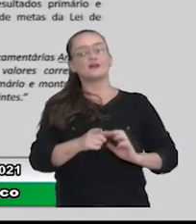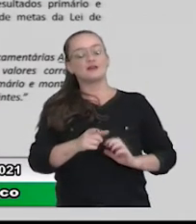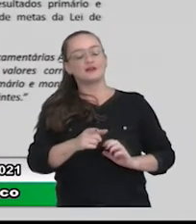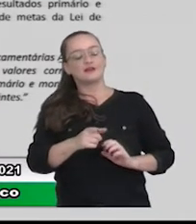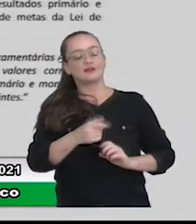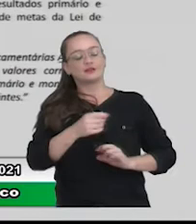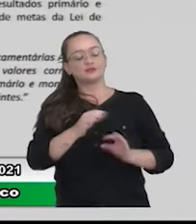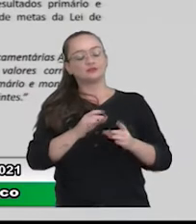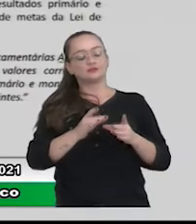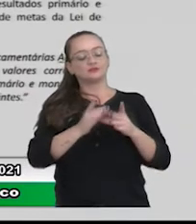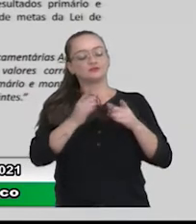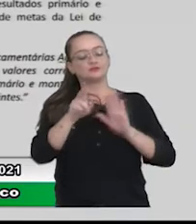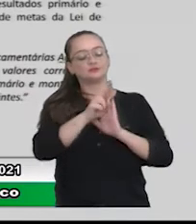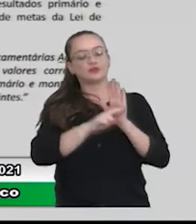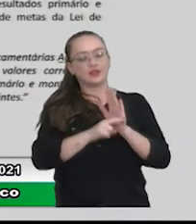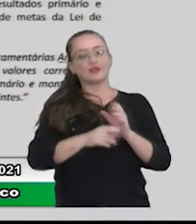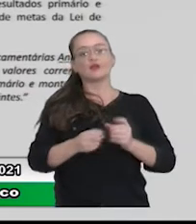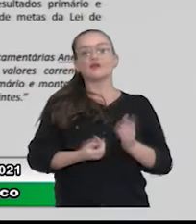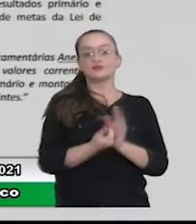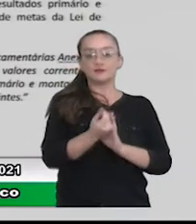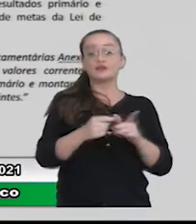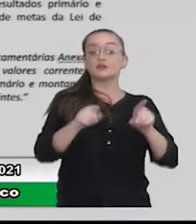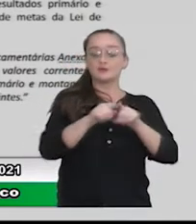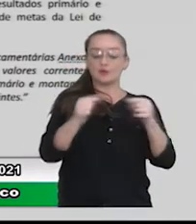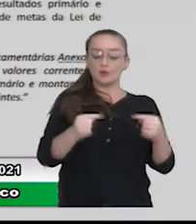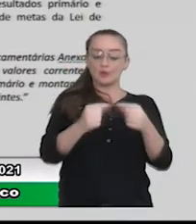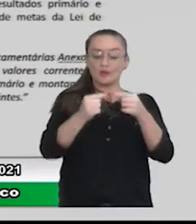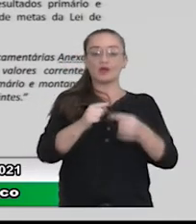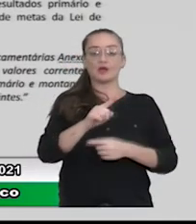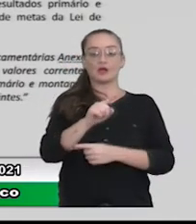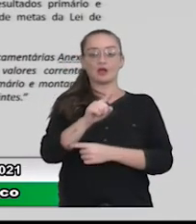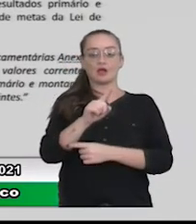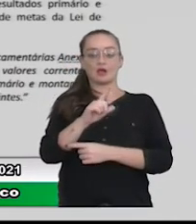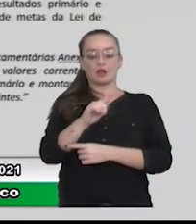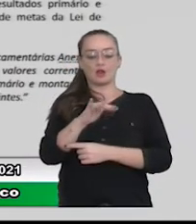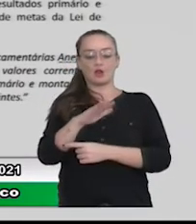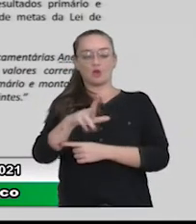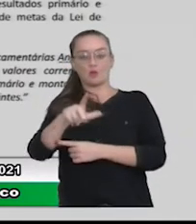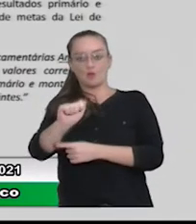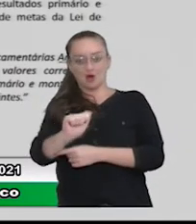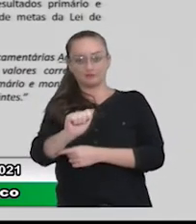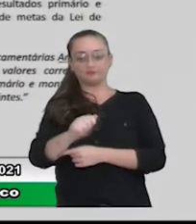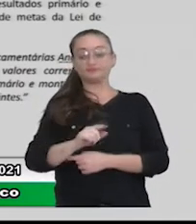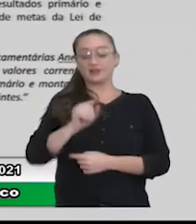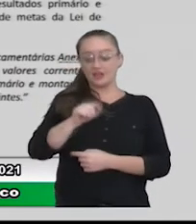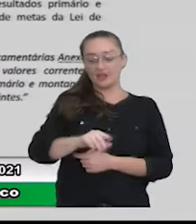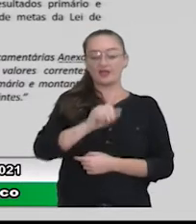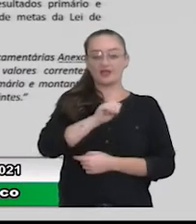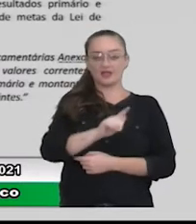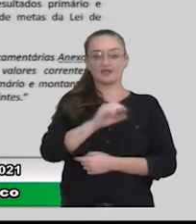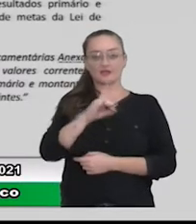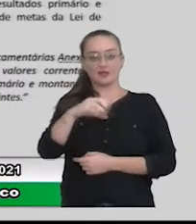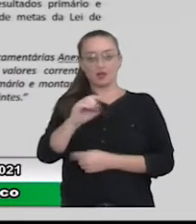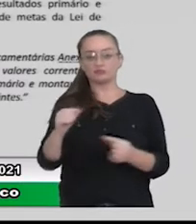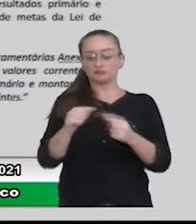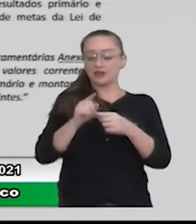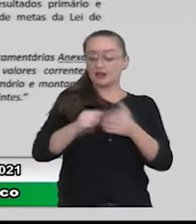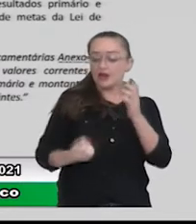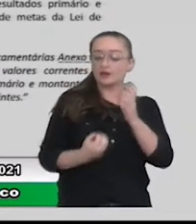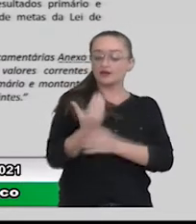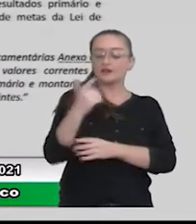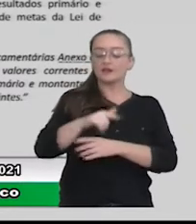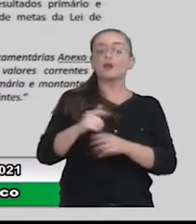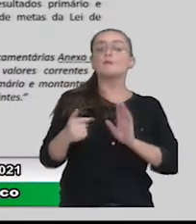E o anexo de metas, ele é o coração da LDO. É lá que a gente determina, direciona o